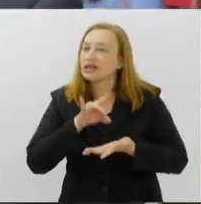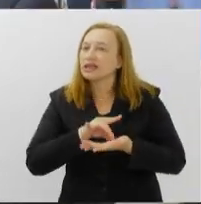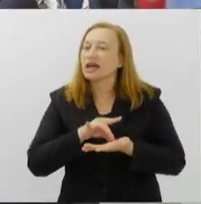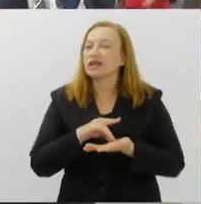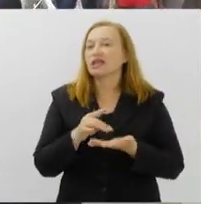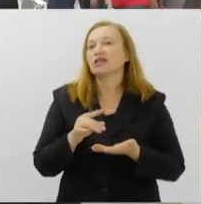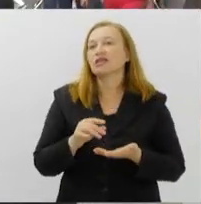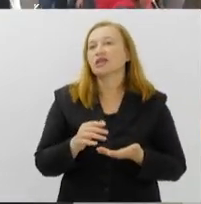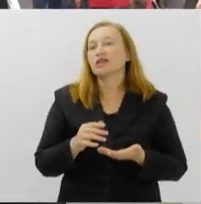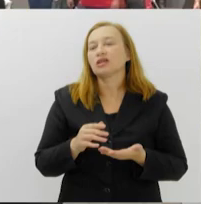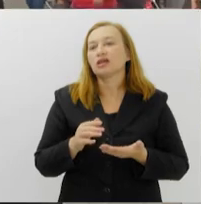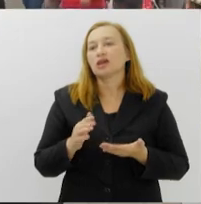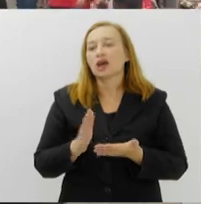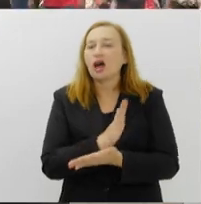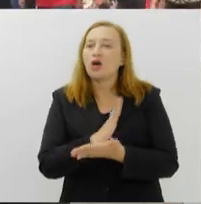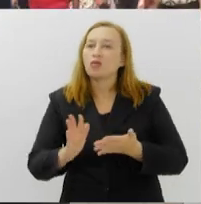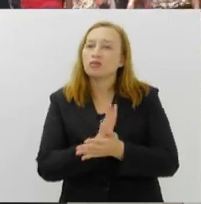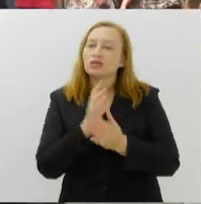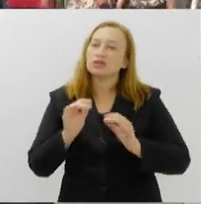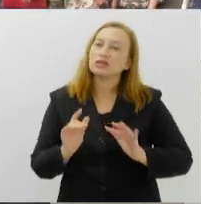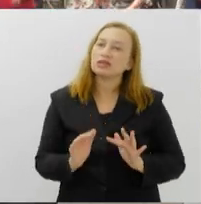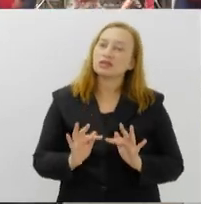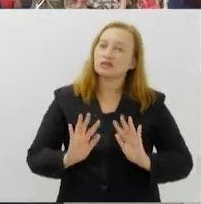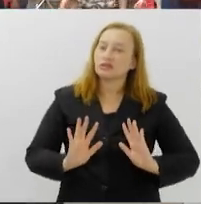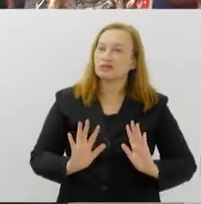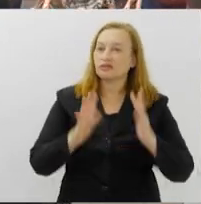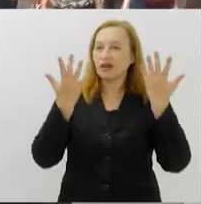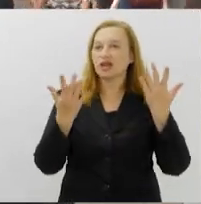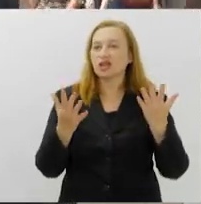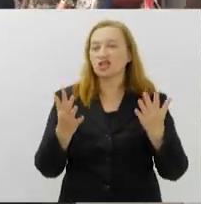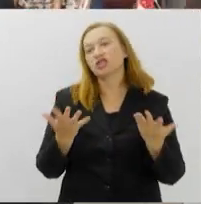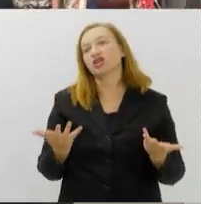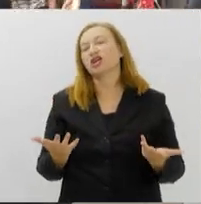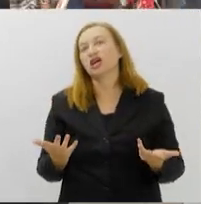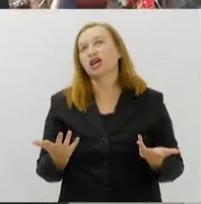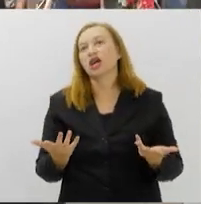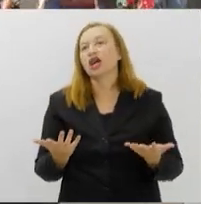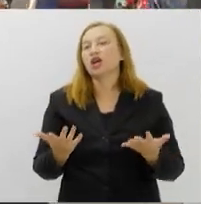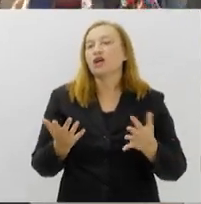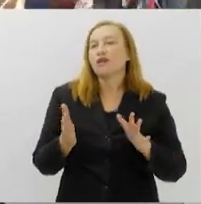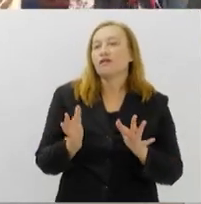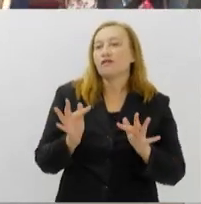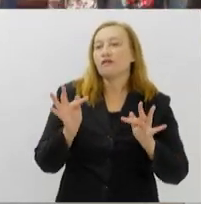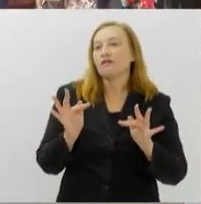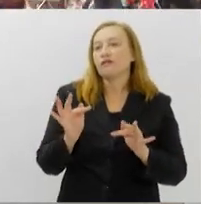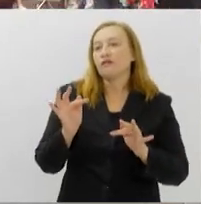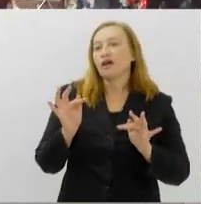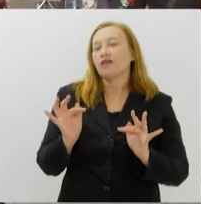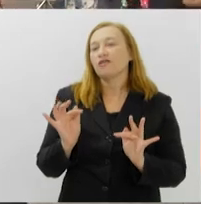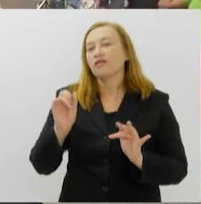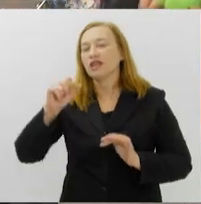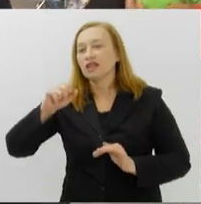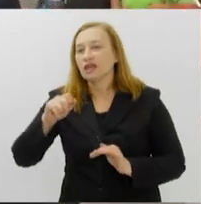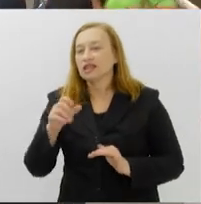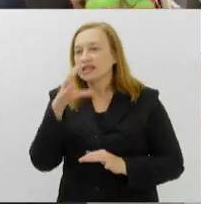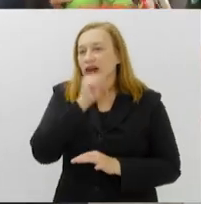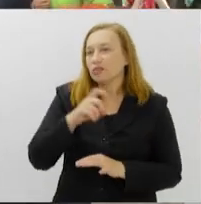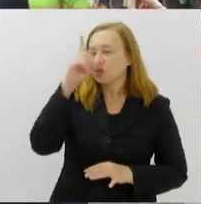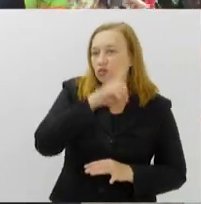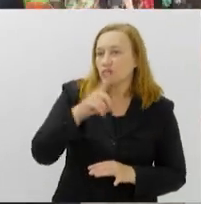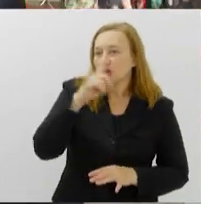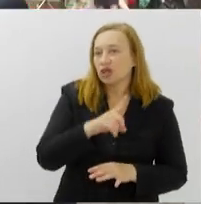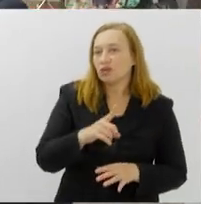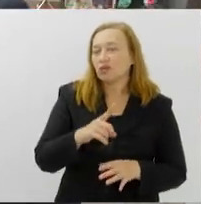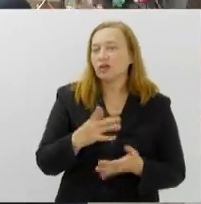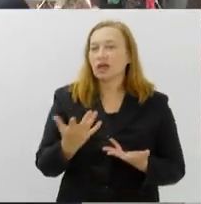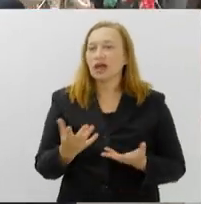promovem alguns eventos, finais de semana ali, dão aula de bodyboard, de surf, cidadania. Eles